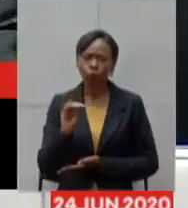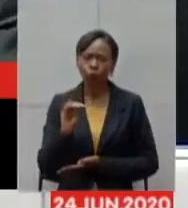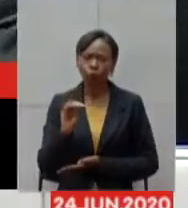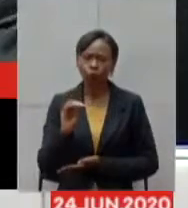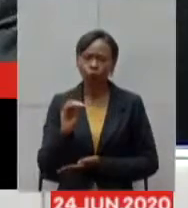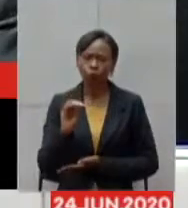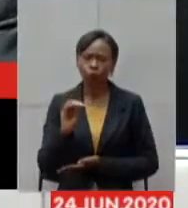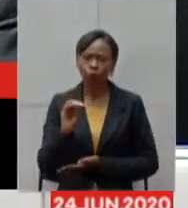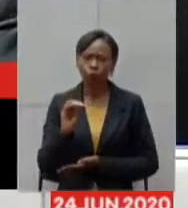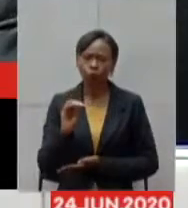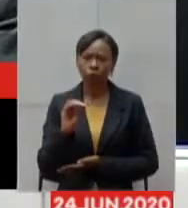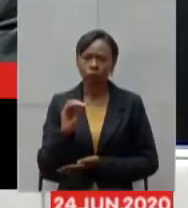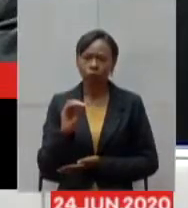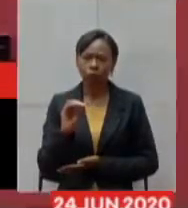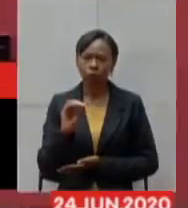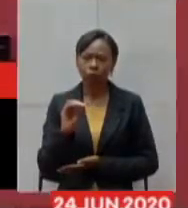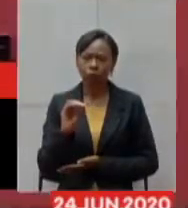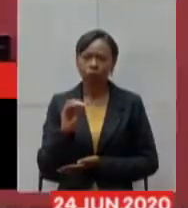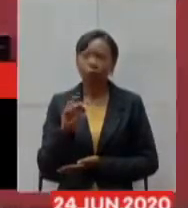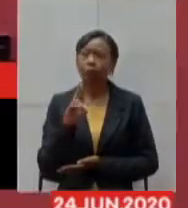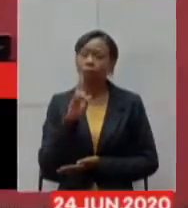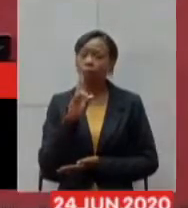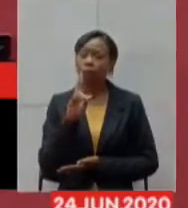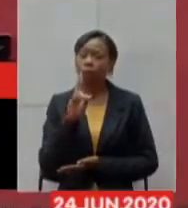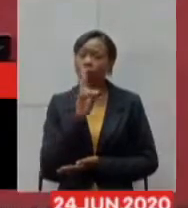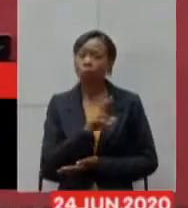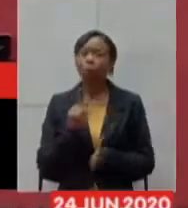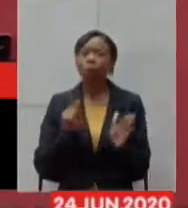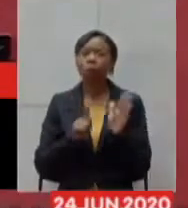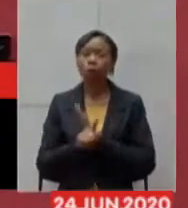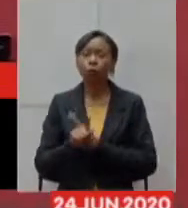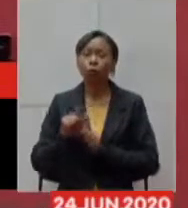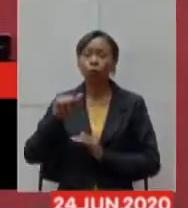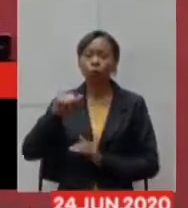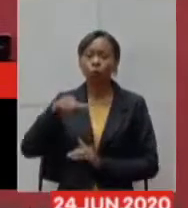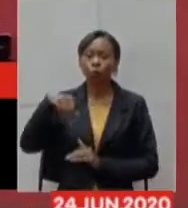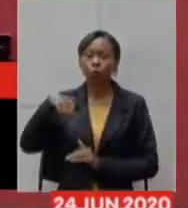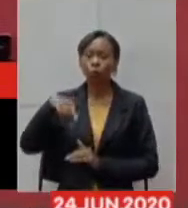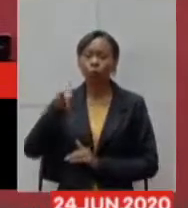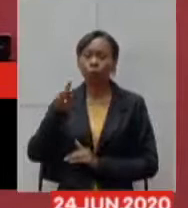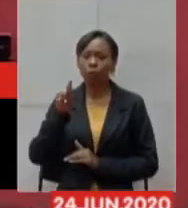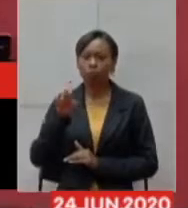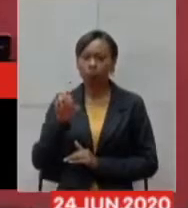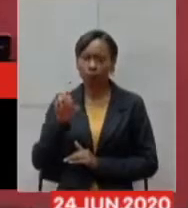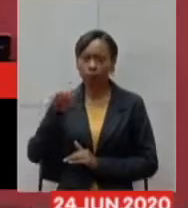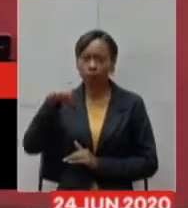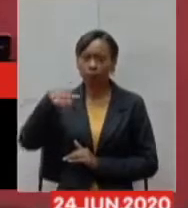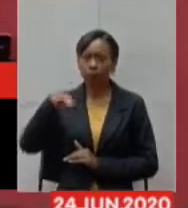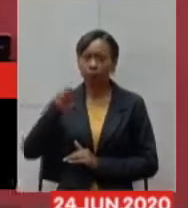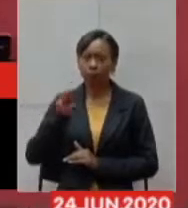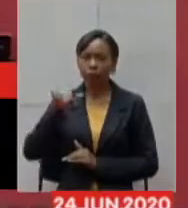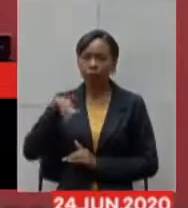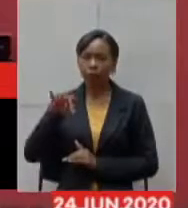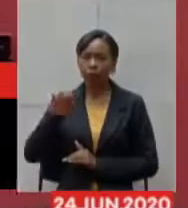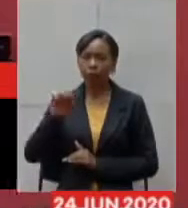secretário Otto então teve uma pergunta do deputado André Quintão então fica uma palavra